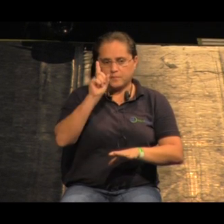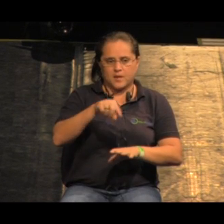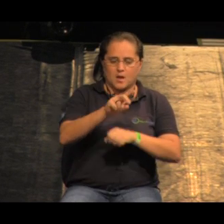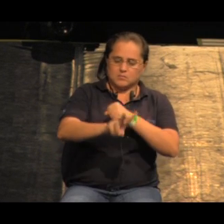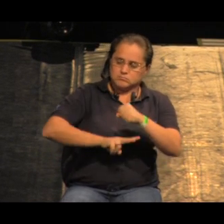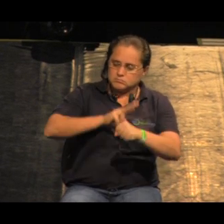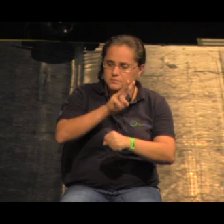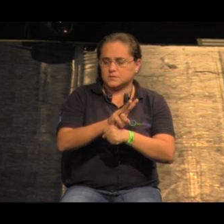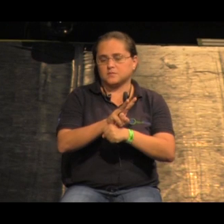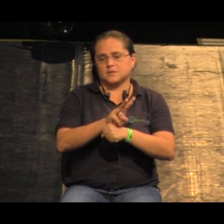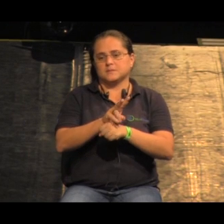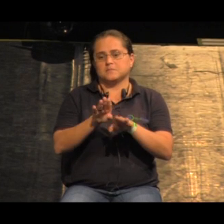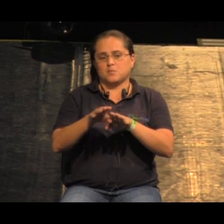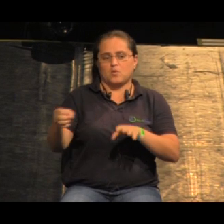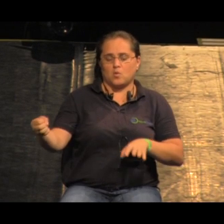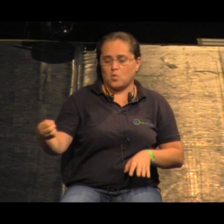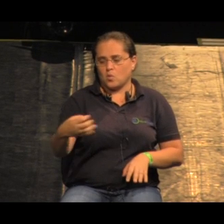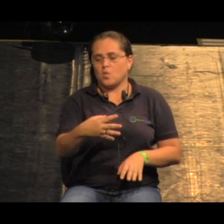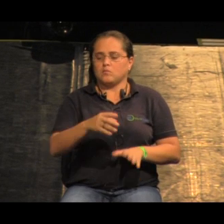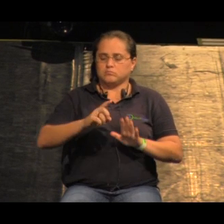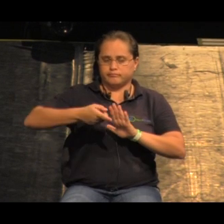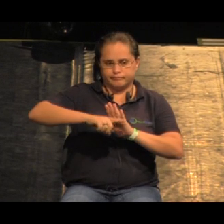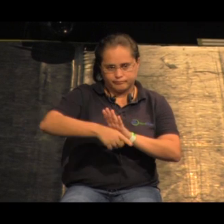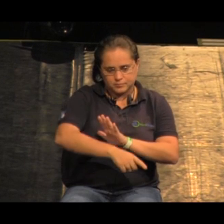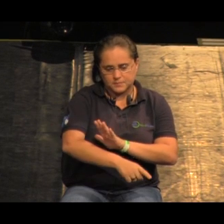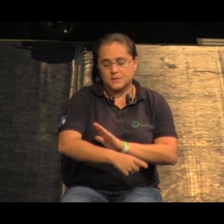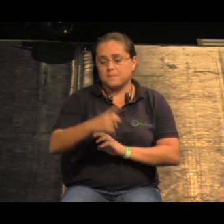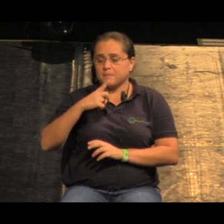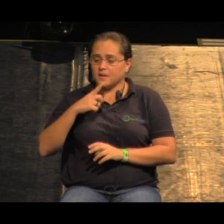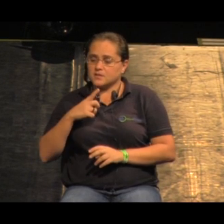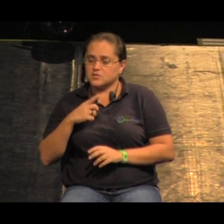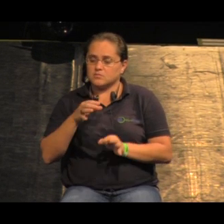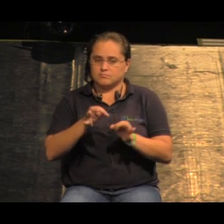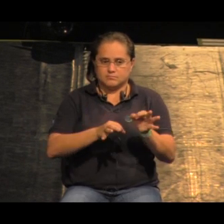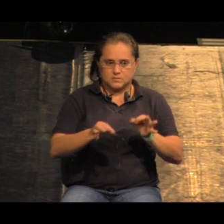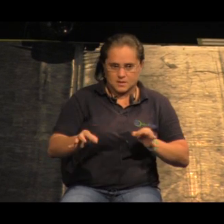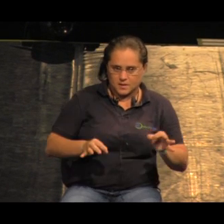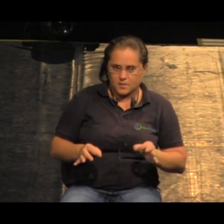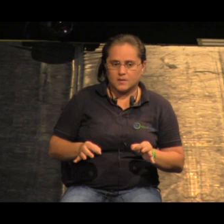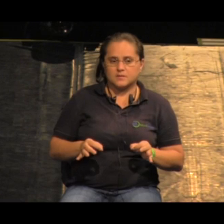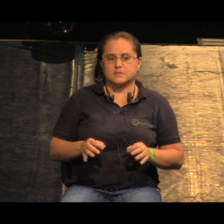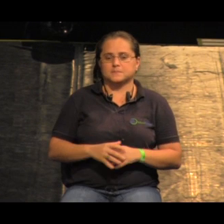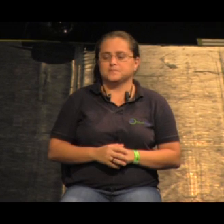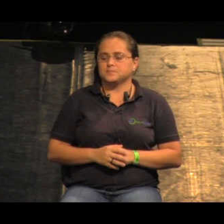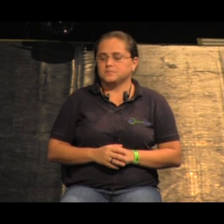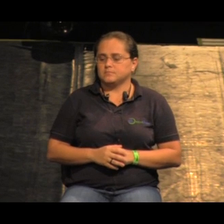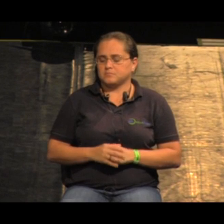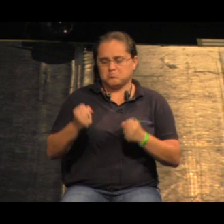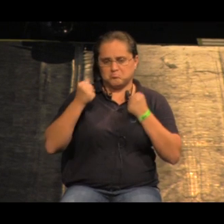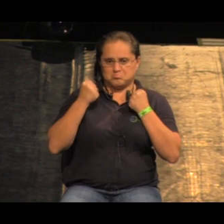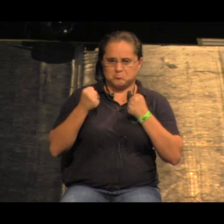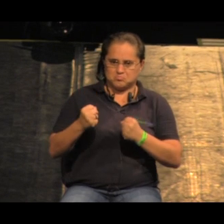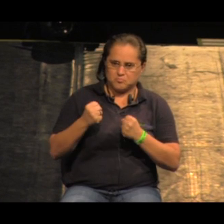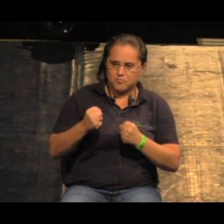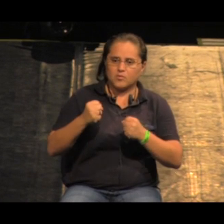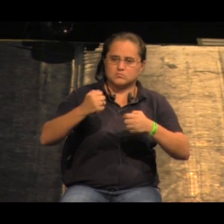lançando o porto para águas mais profundas externas ou seja a gente tem aqui células de alta densidade